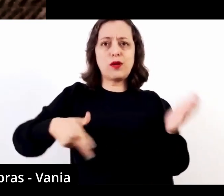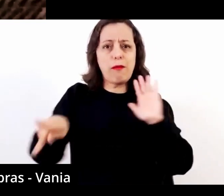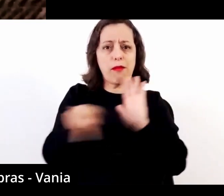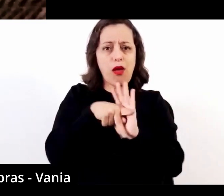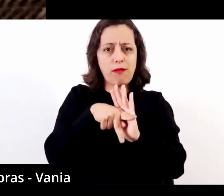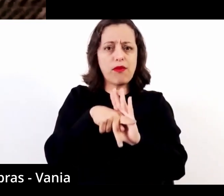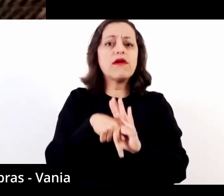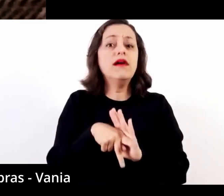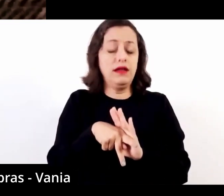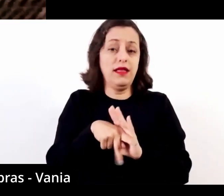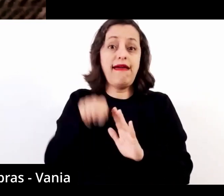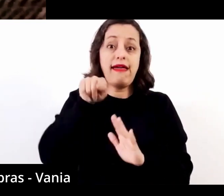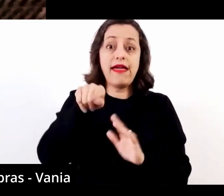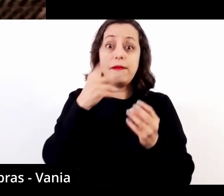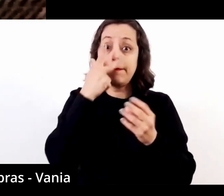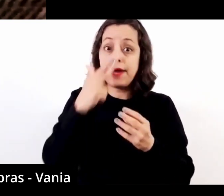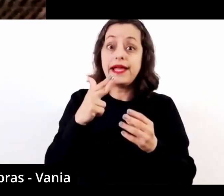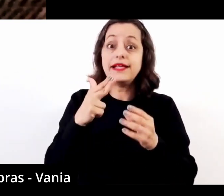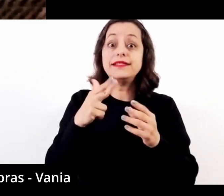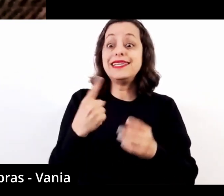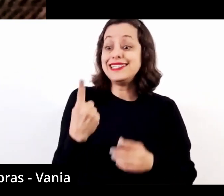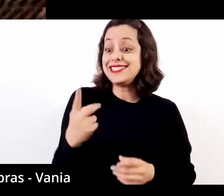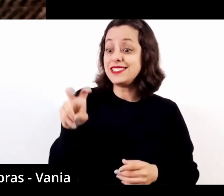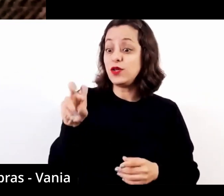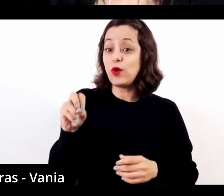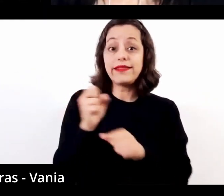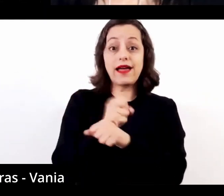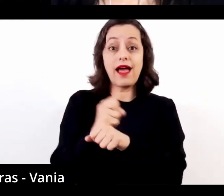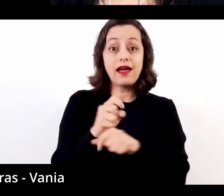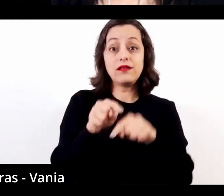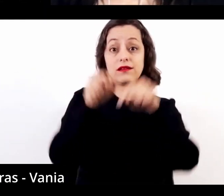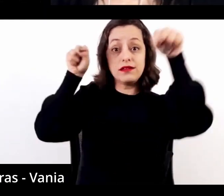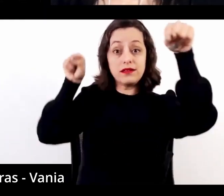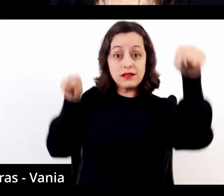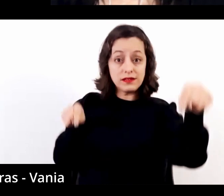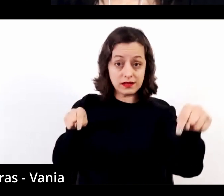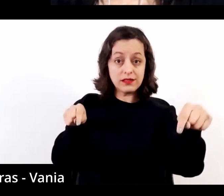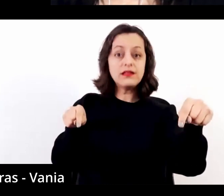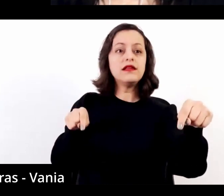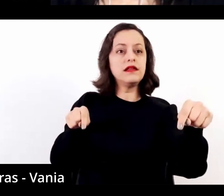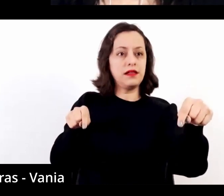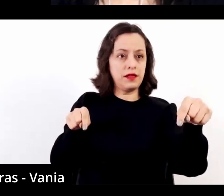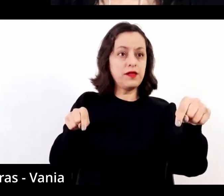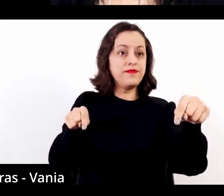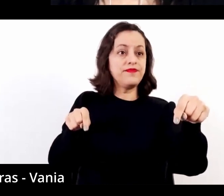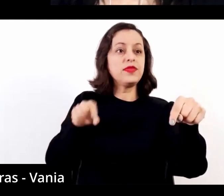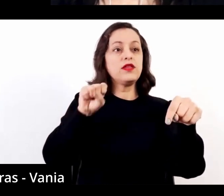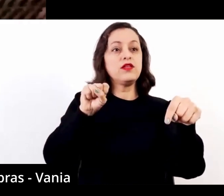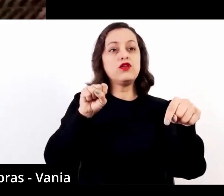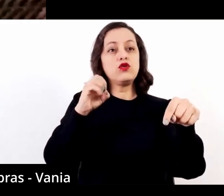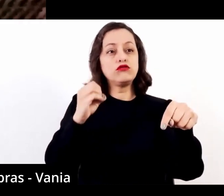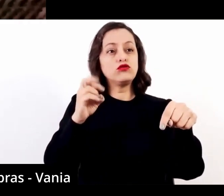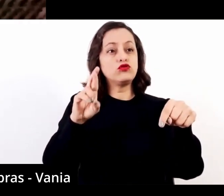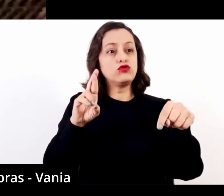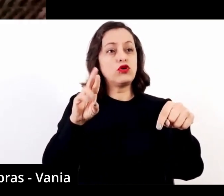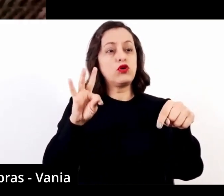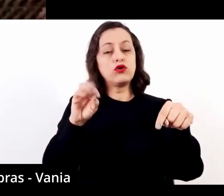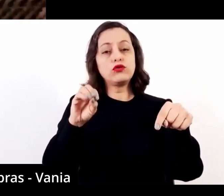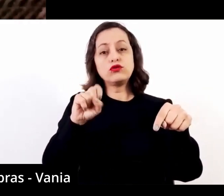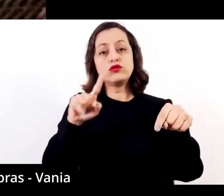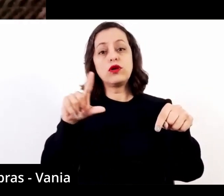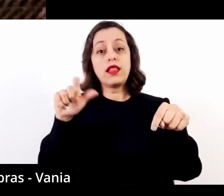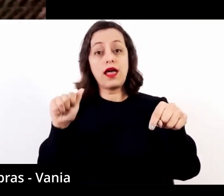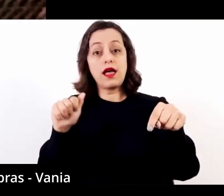curiosamente, essas obras-primas são separadas por 150 anos. A Fantasia do Sor foi composta em 1828 e a